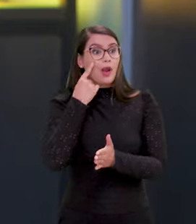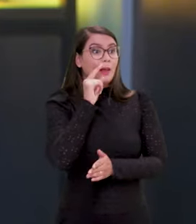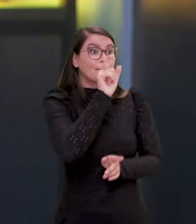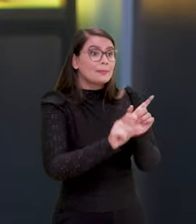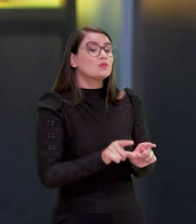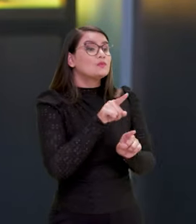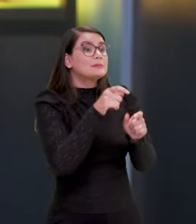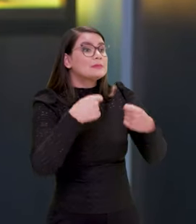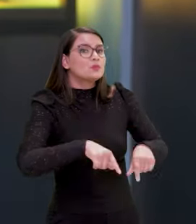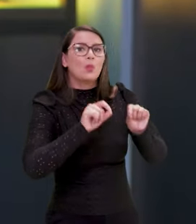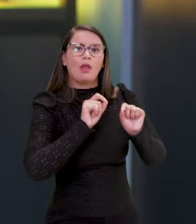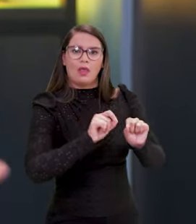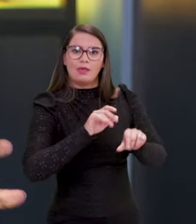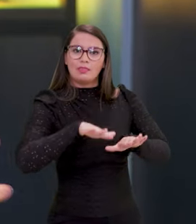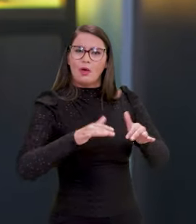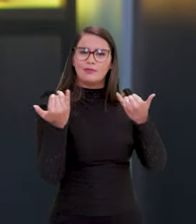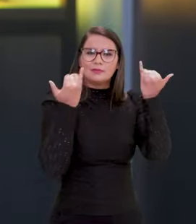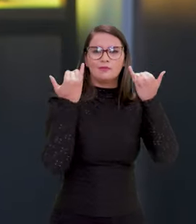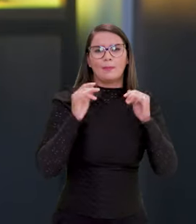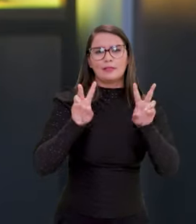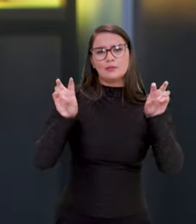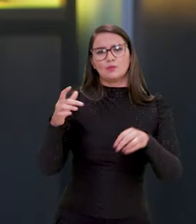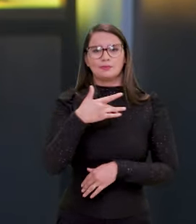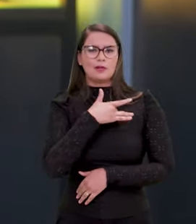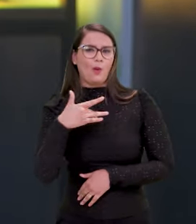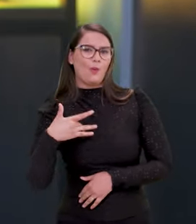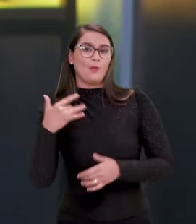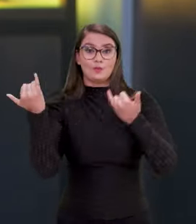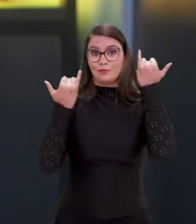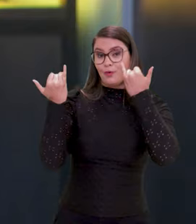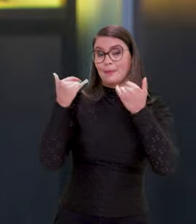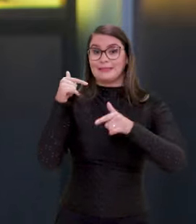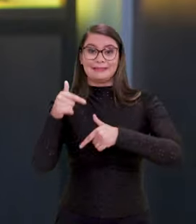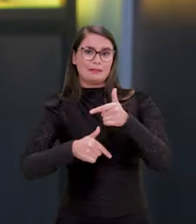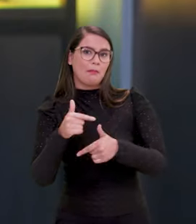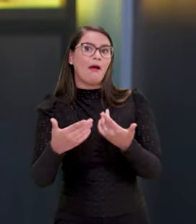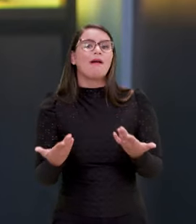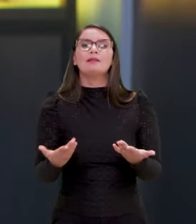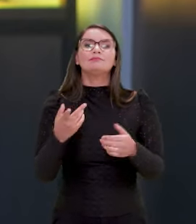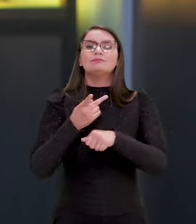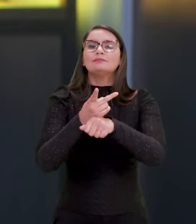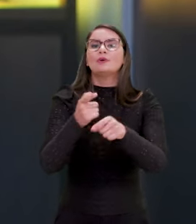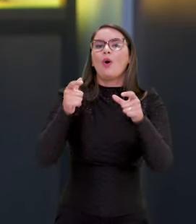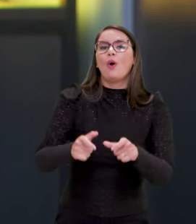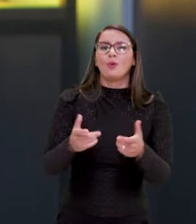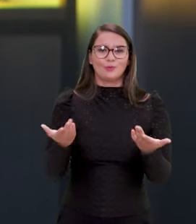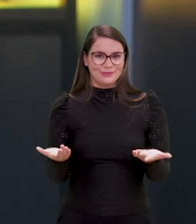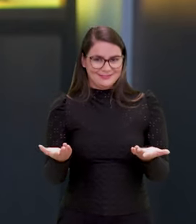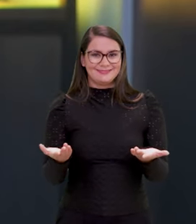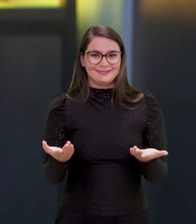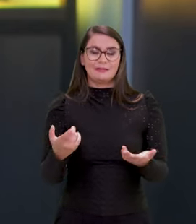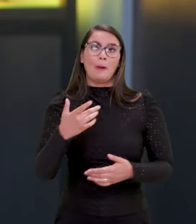precisa? Pode ser que ele queja uma informação sobre saúde, ele queira uma informação sobre o trabalho. Como é que ele busca isso, né?